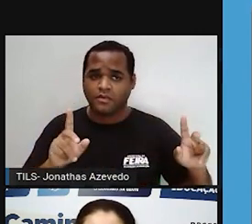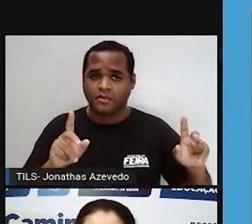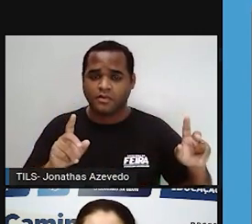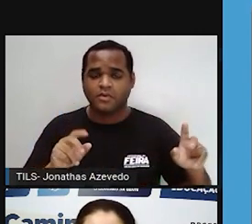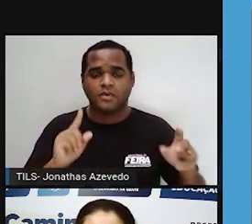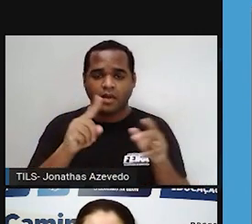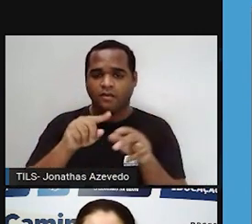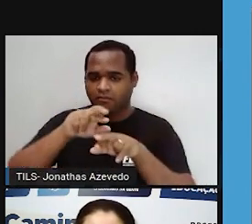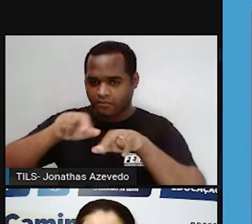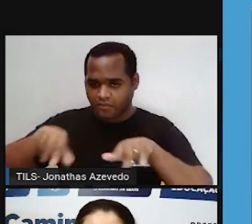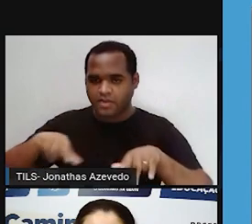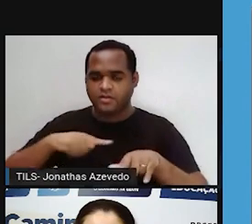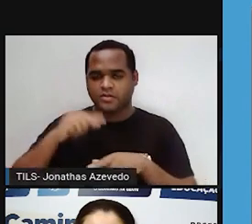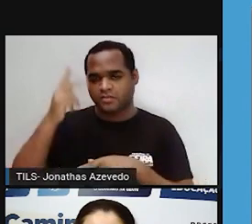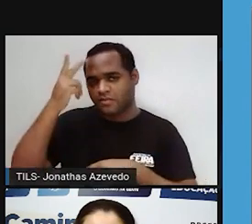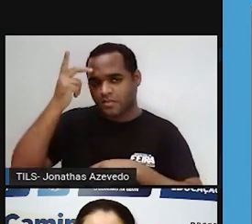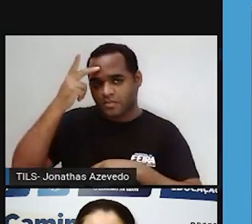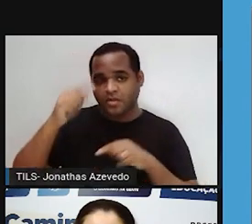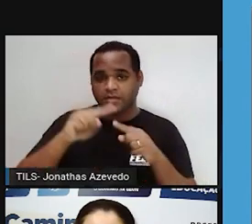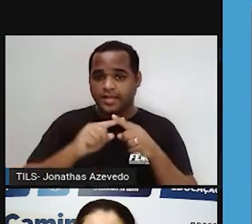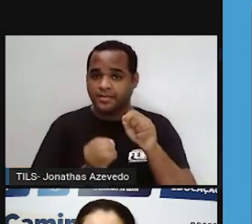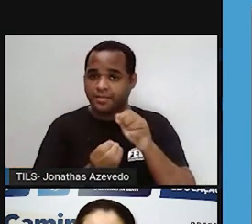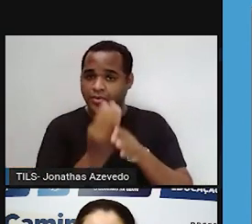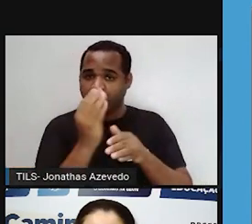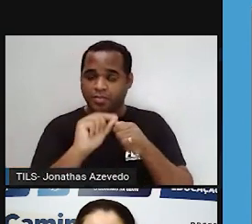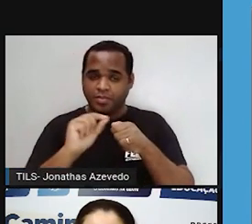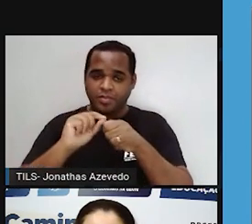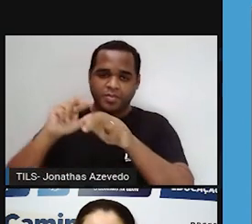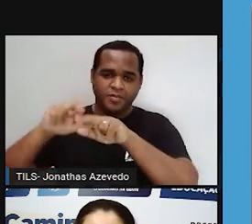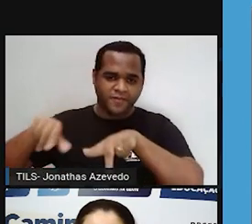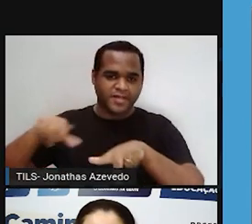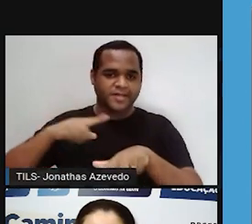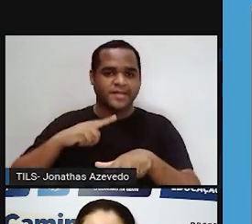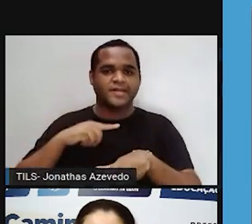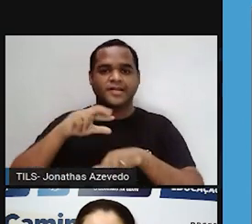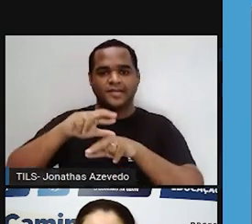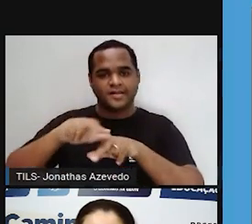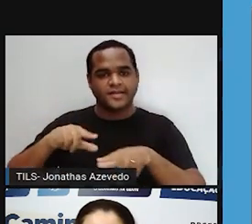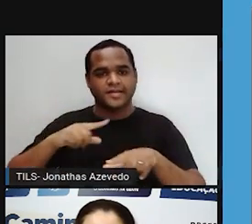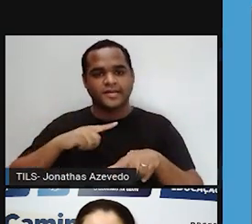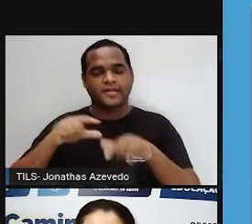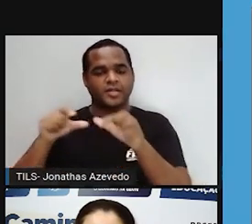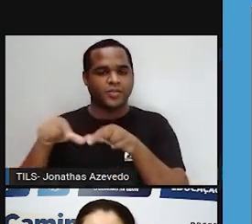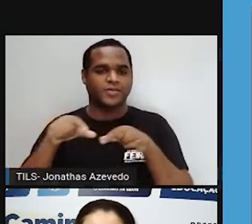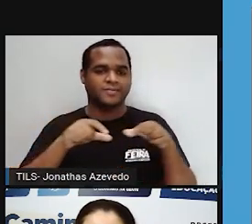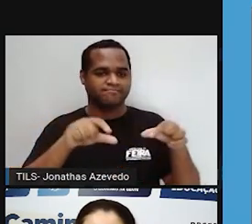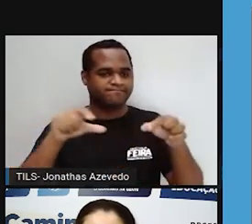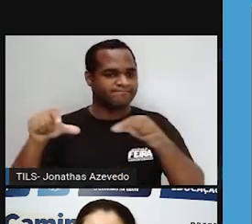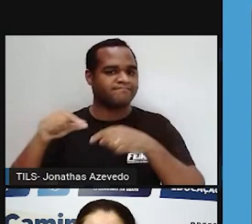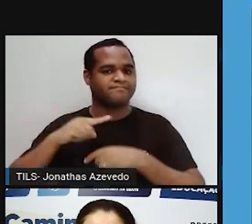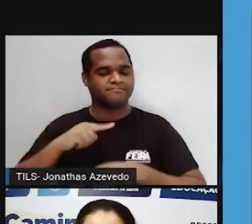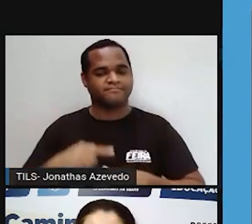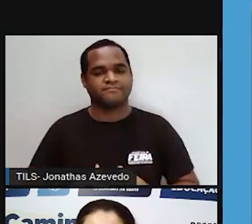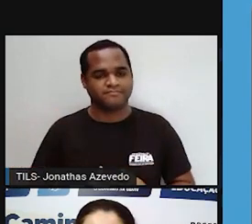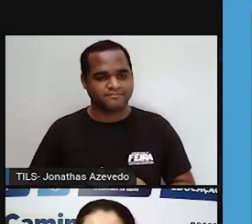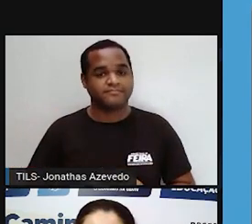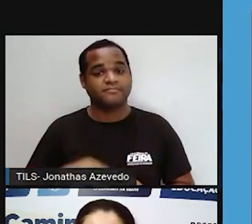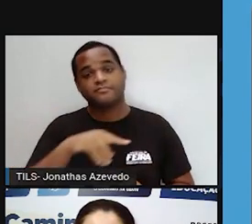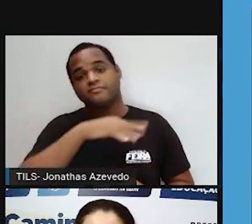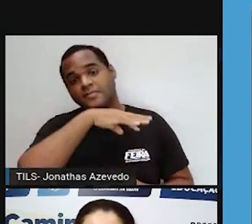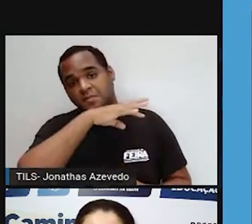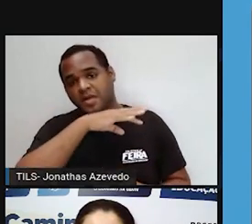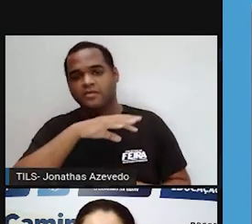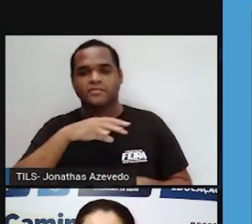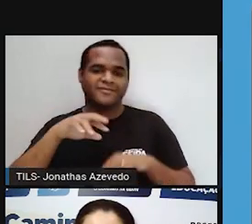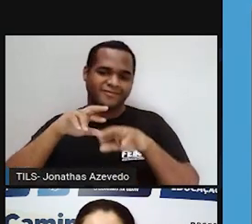ecossistemas naturais é produzida pelos diferentes climas e recursos que existem em cada um deles. Assim, os animais e